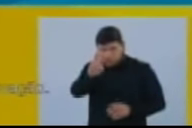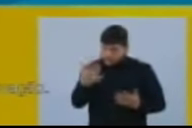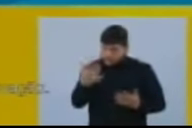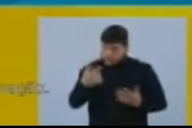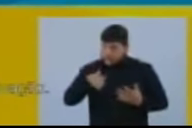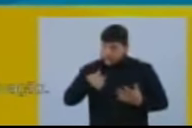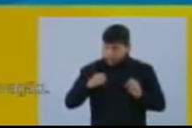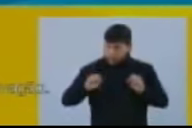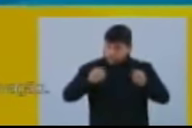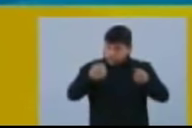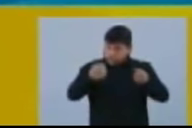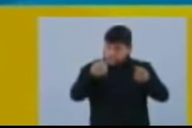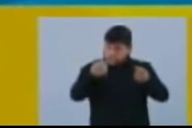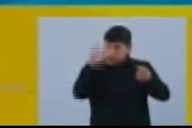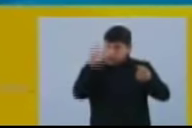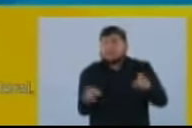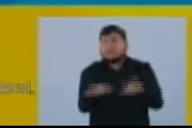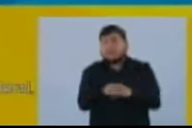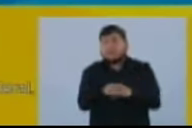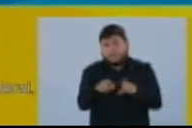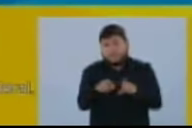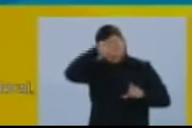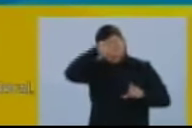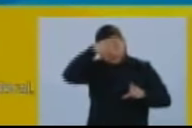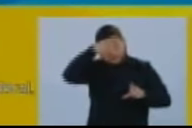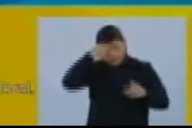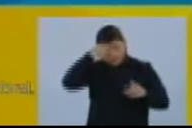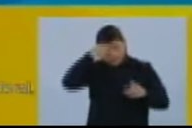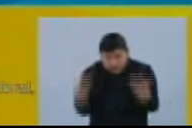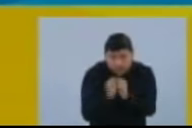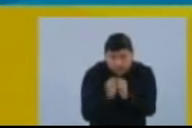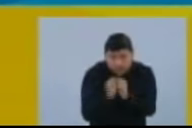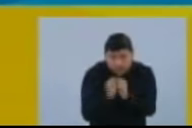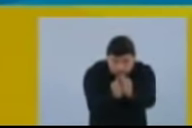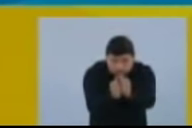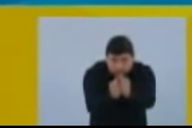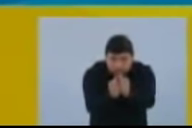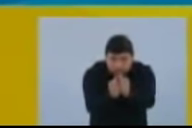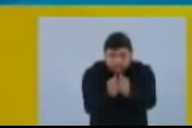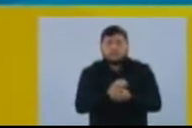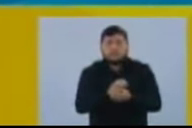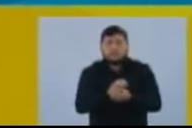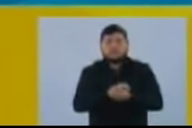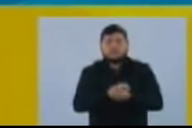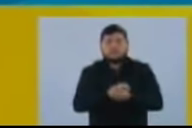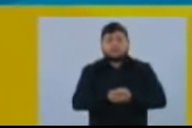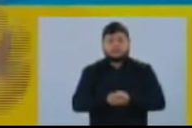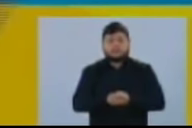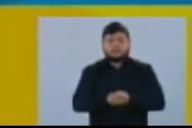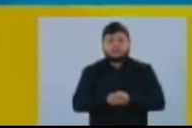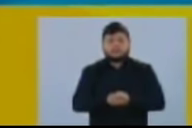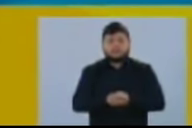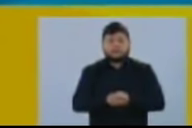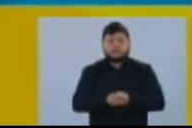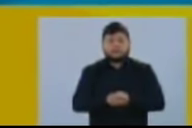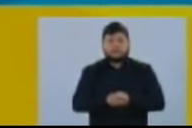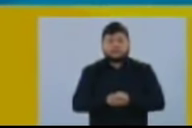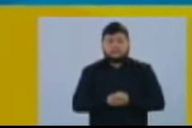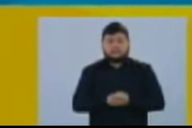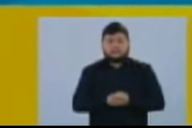Vote na renovação. Vote doutor Pérez, deputado federal. 2, 3, 4, 5. Vamos juntos?